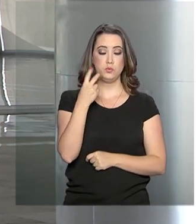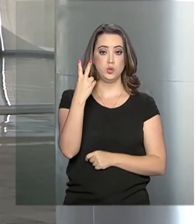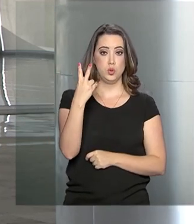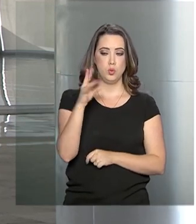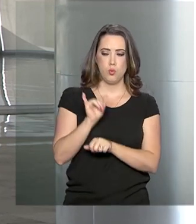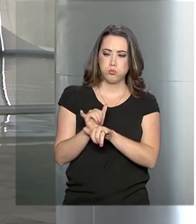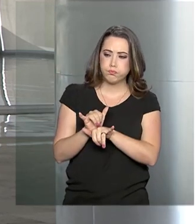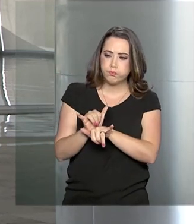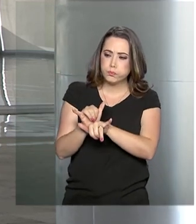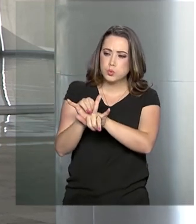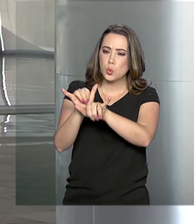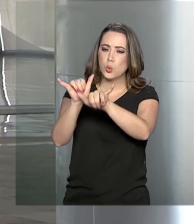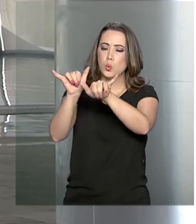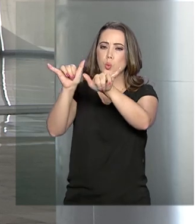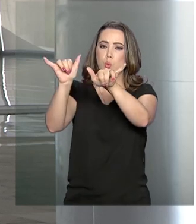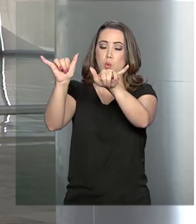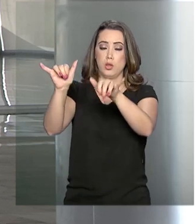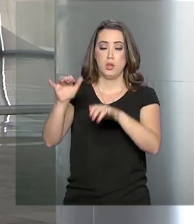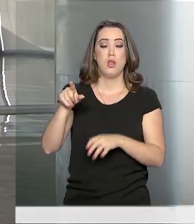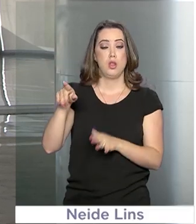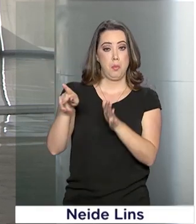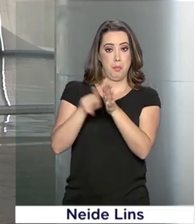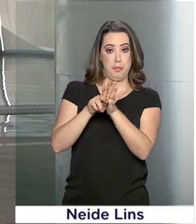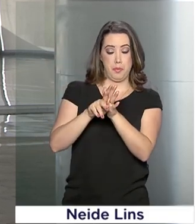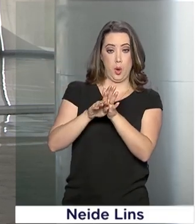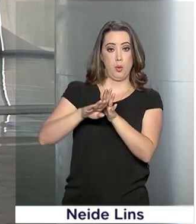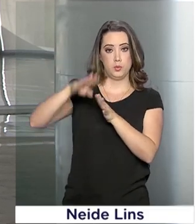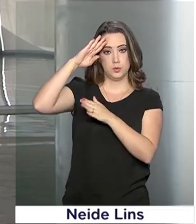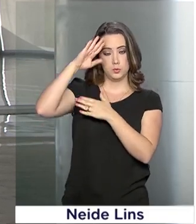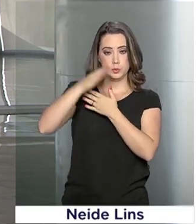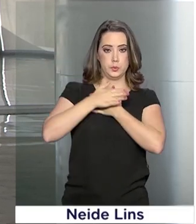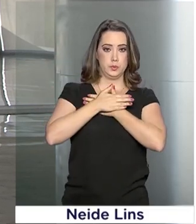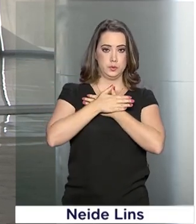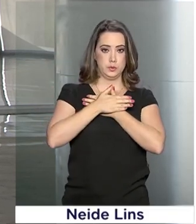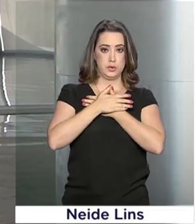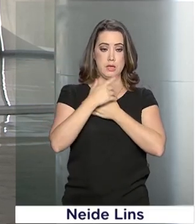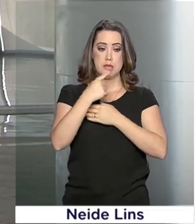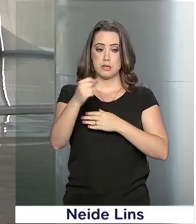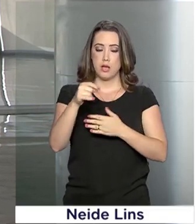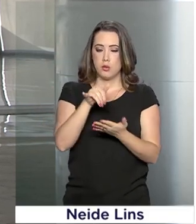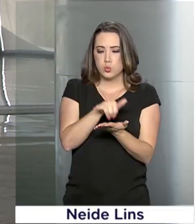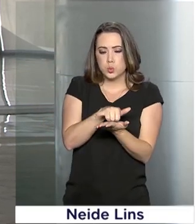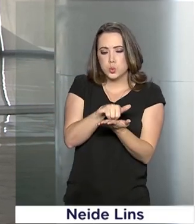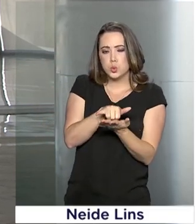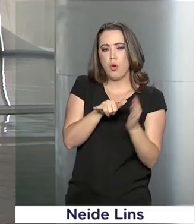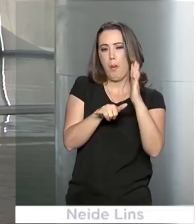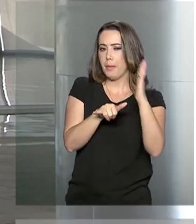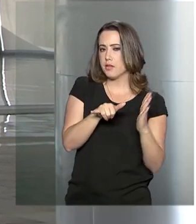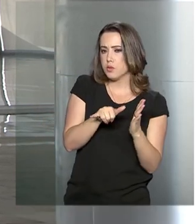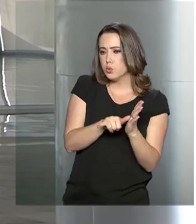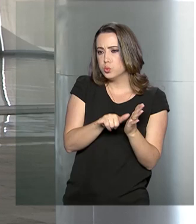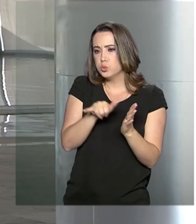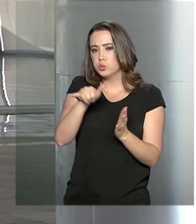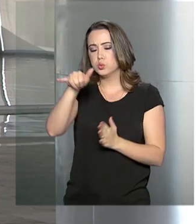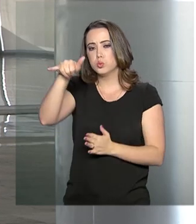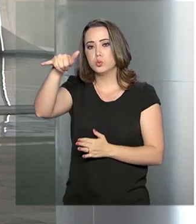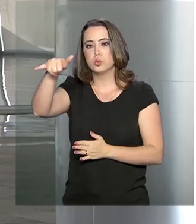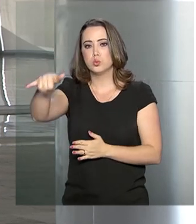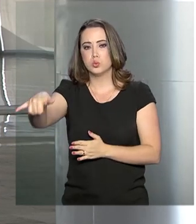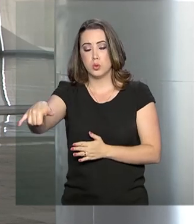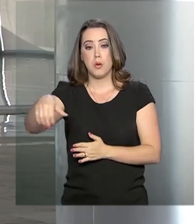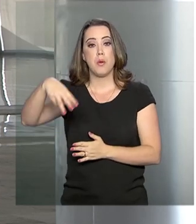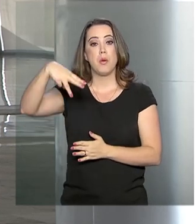dois aviões modelo Hércules da Força Aérea Brasileira decolaram do Brasil para Moçambique, país atingido por um